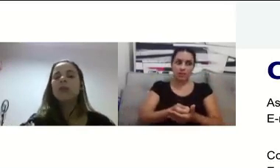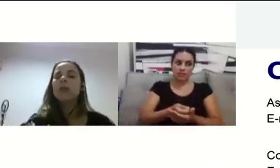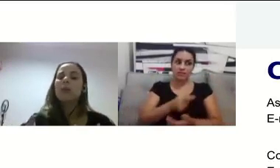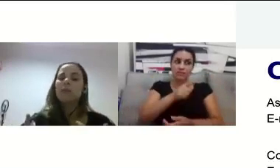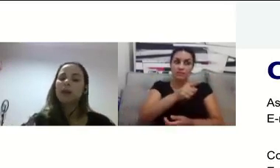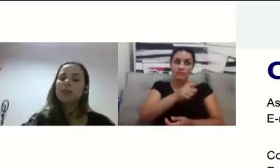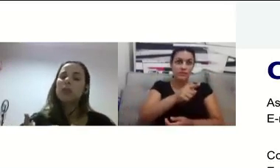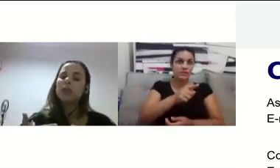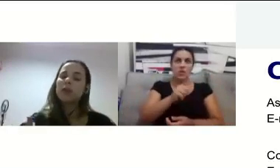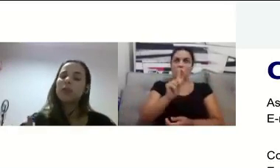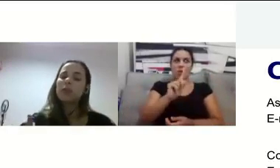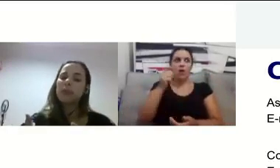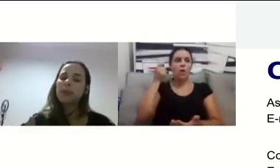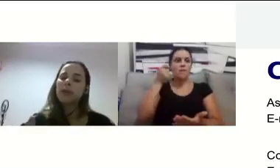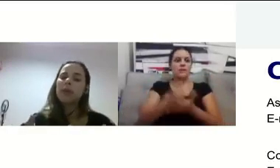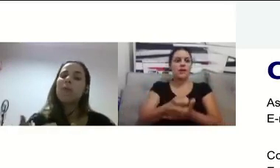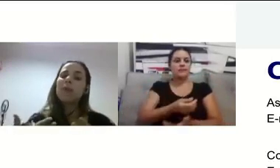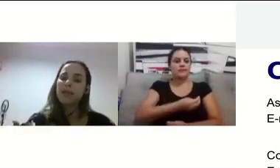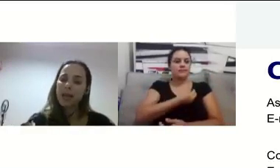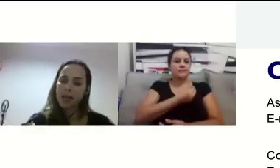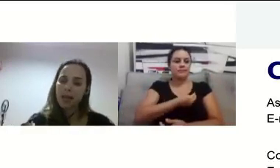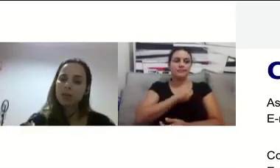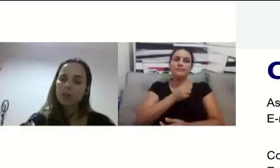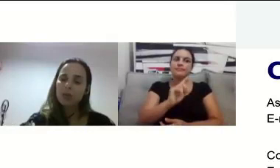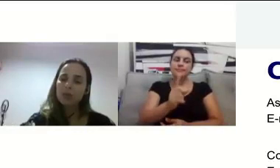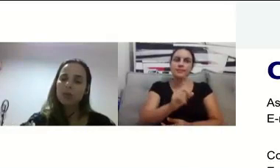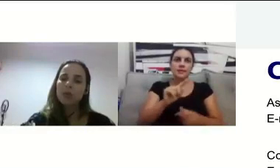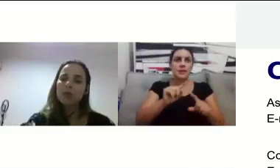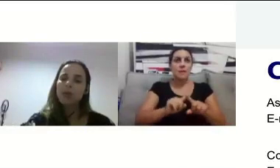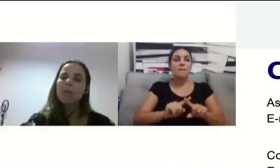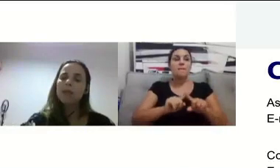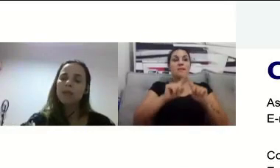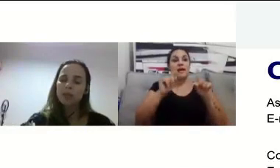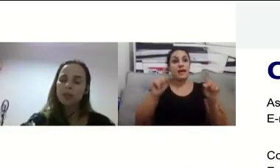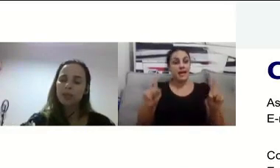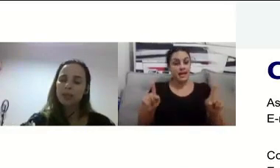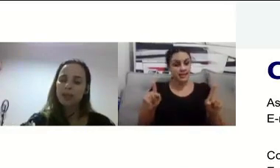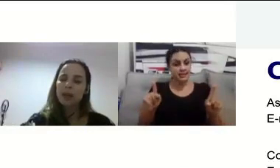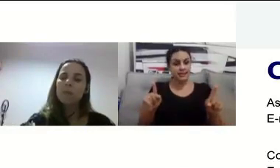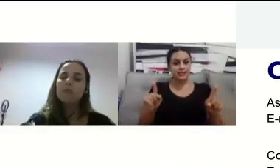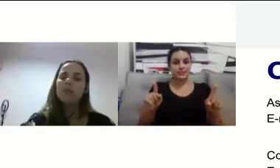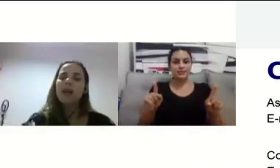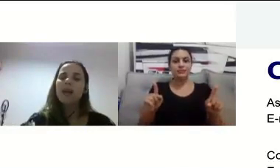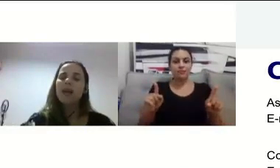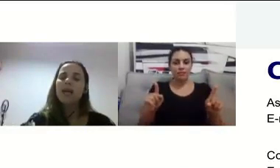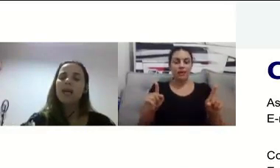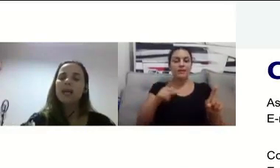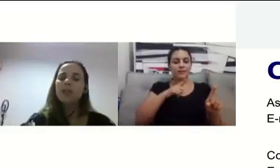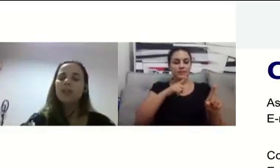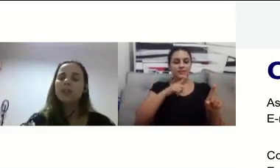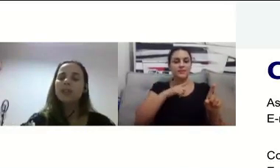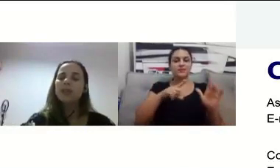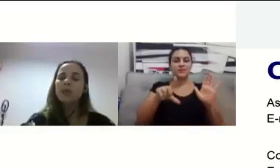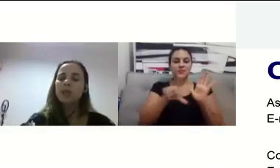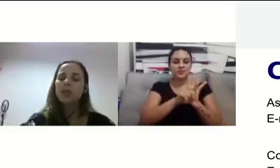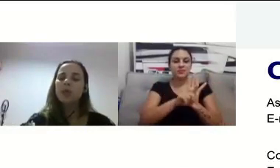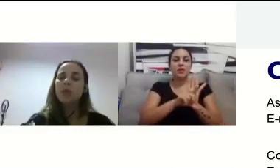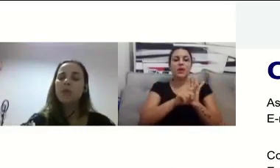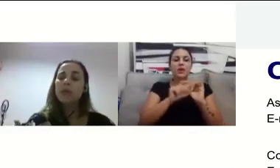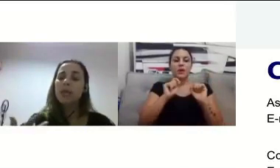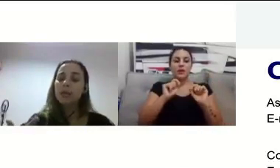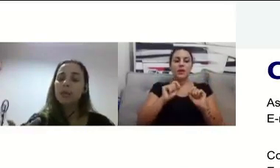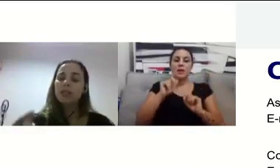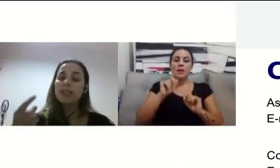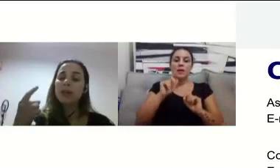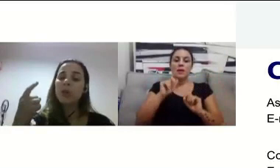falta, mas nós somos também obrigados, né, pela legislação, a distribuir no